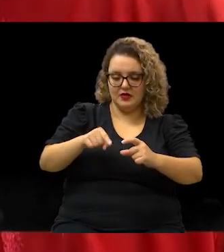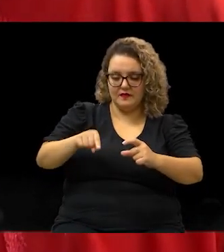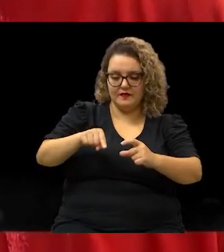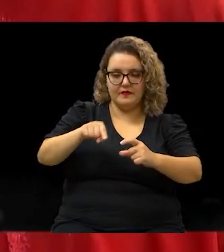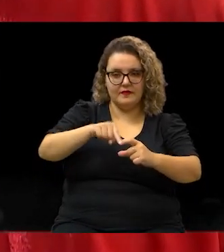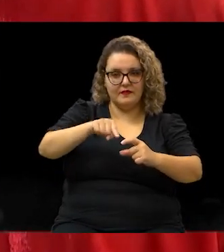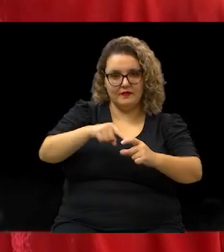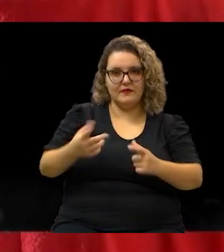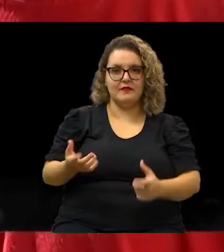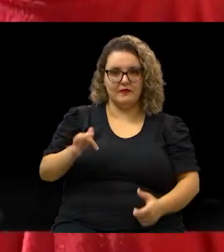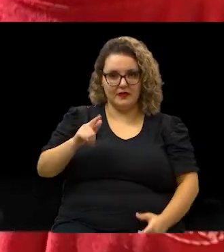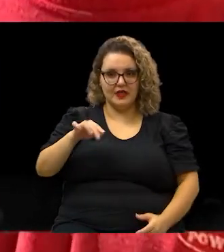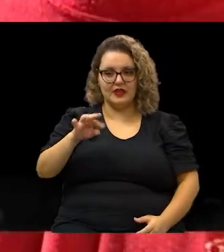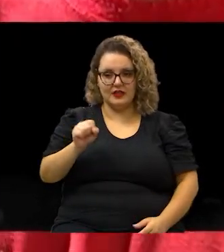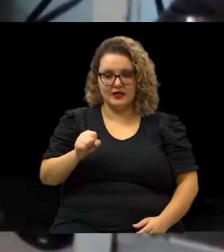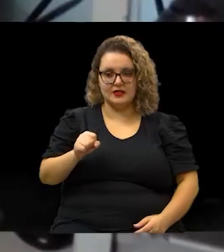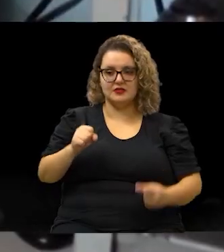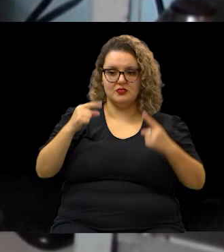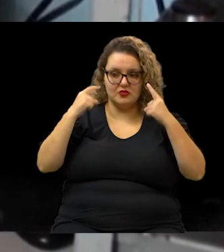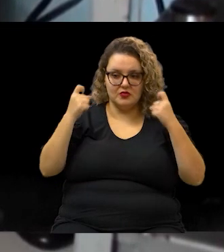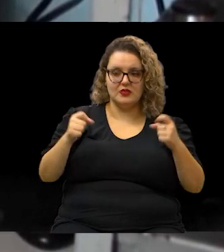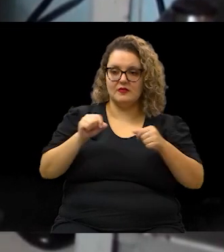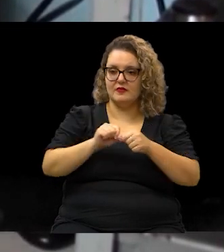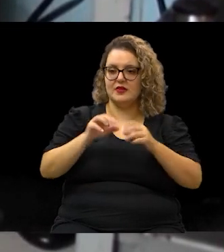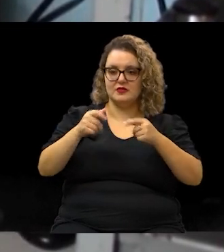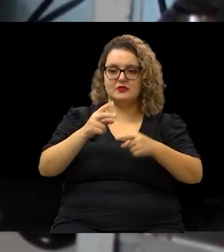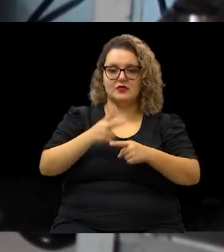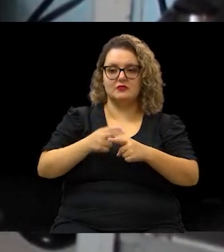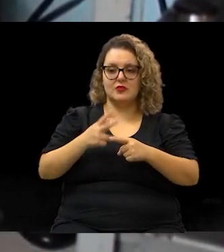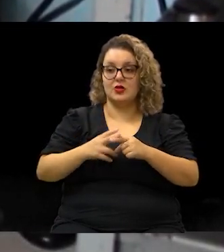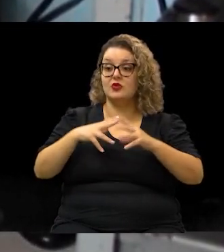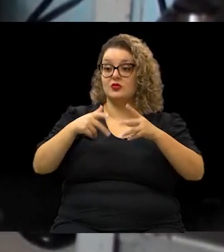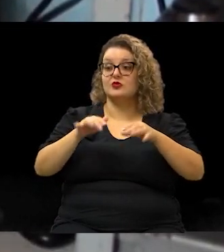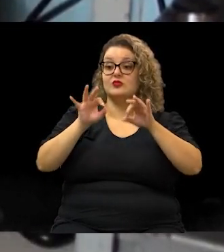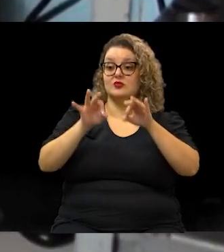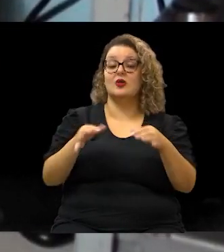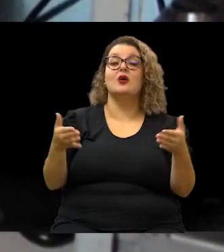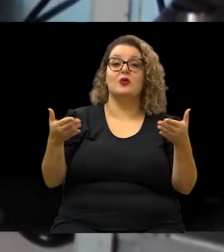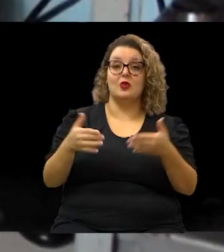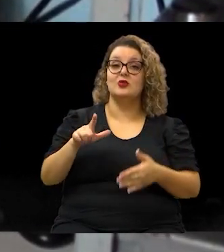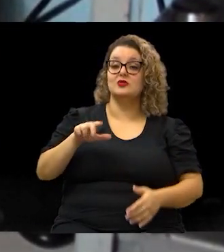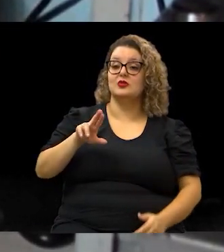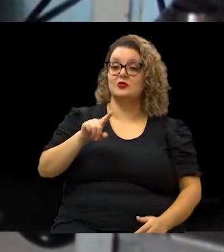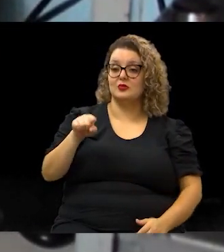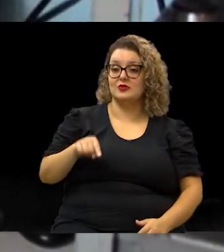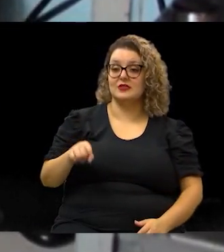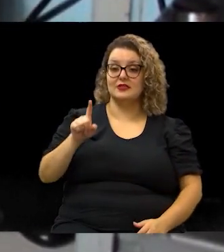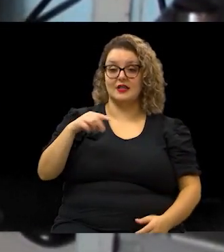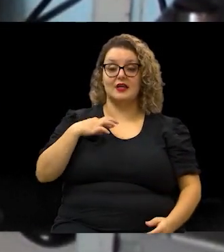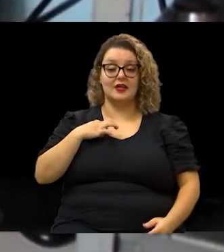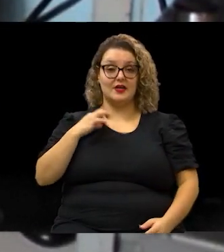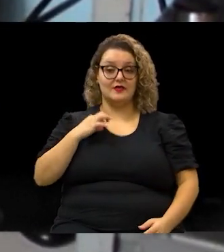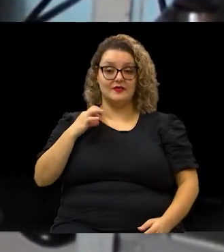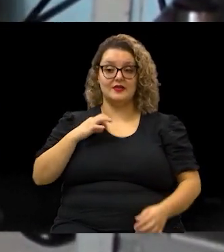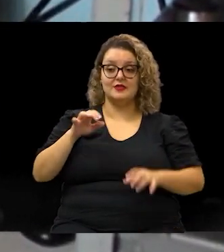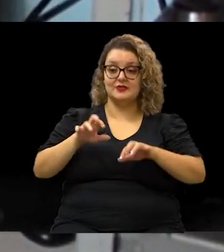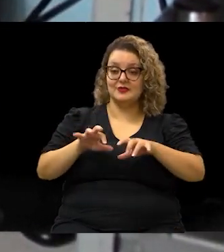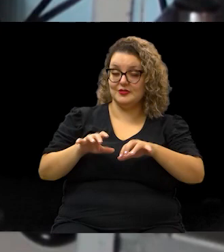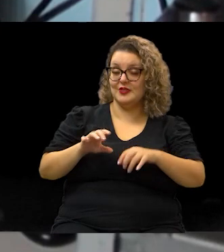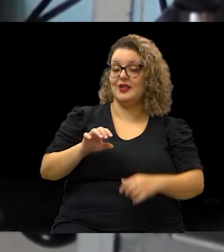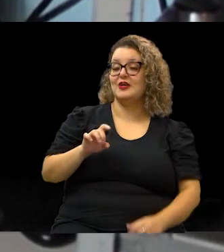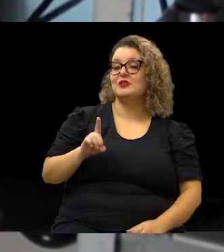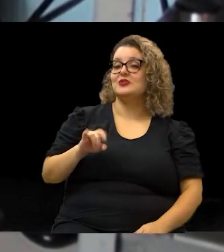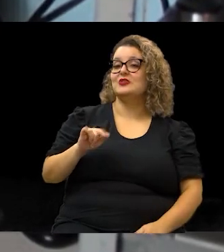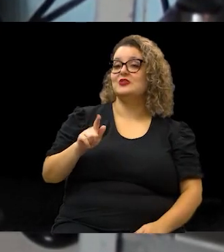o trabalho de digitalização. Deu tudo certo e hoje Luiz é voluntário de digitalização de